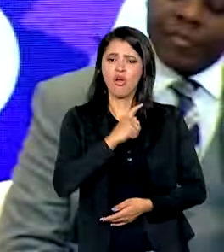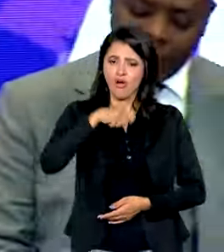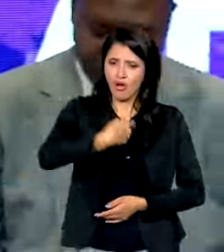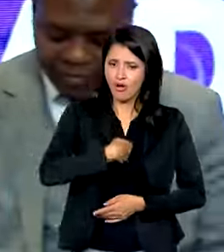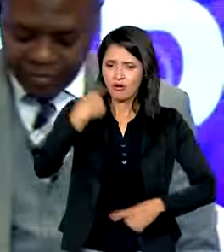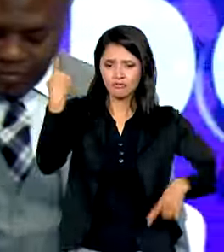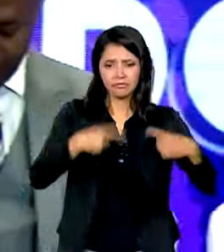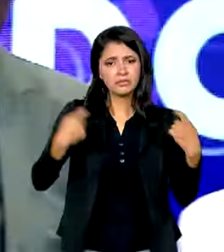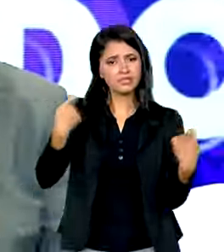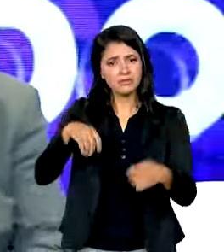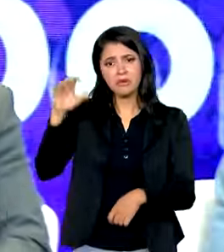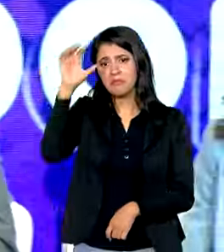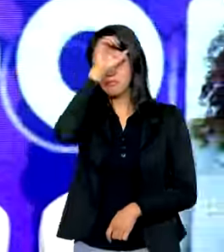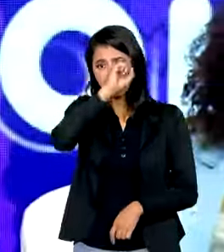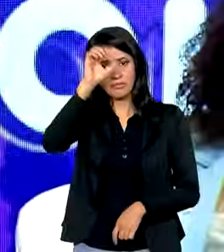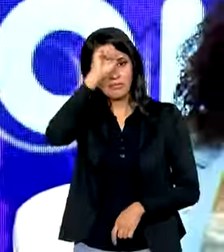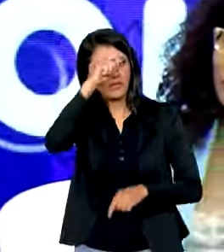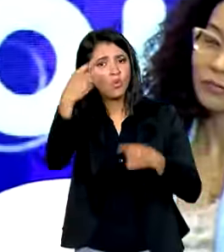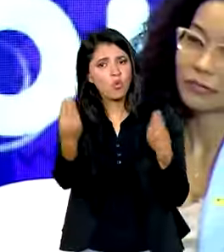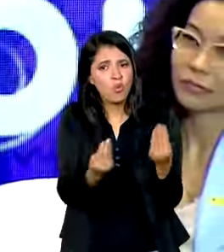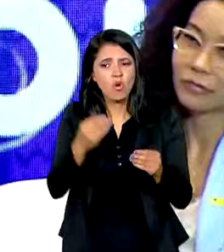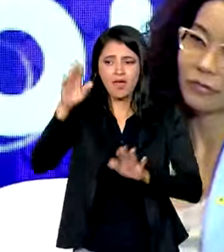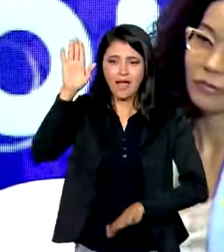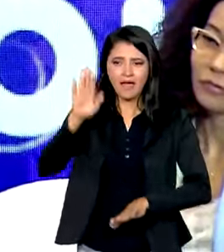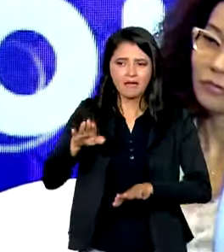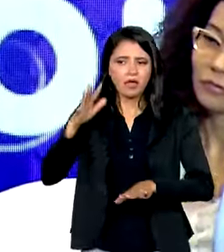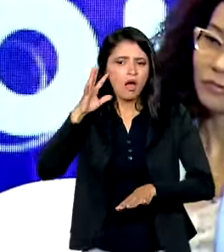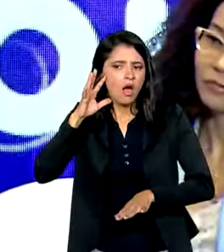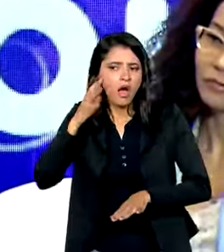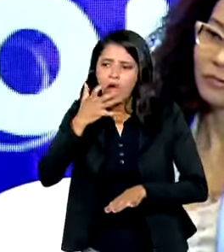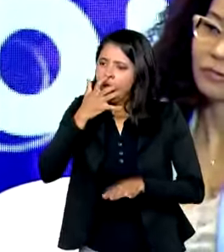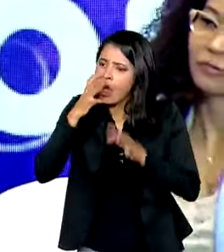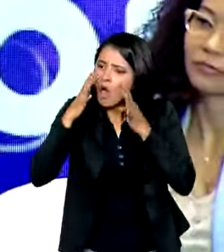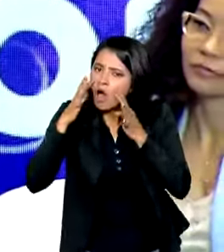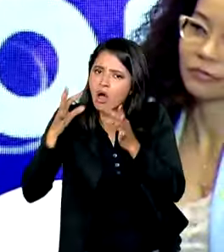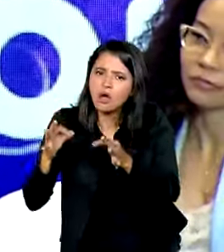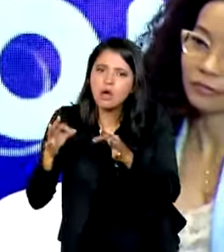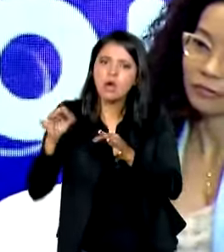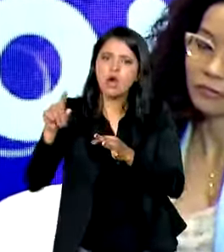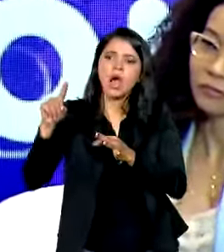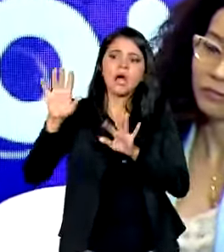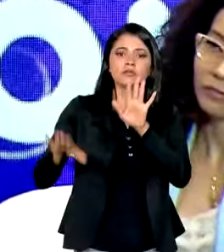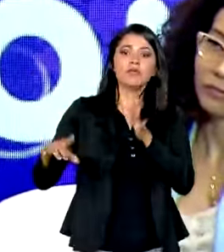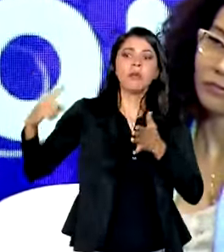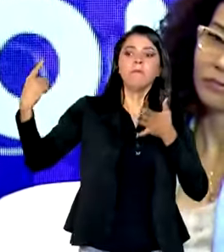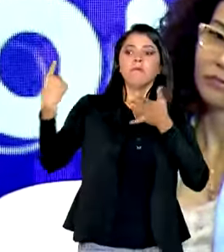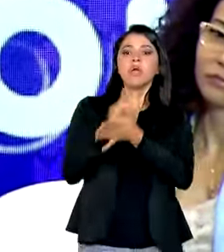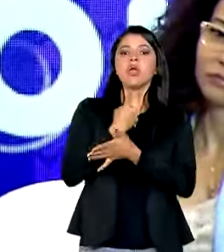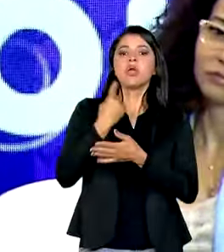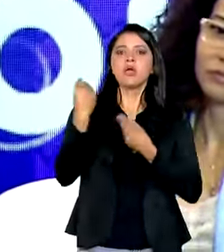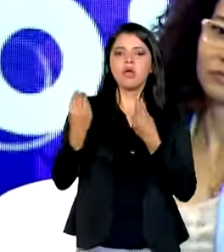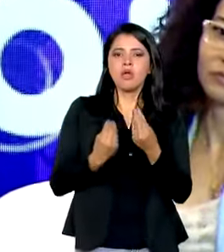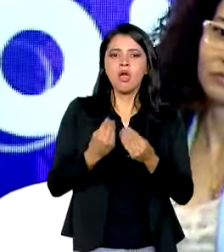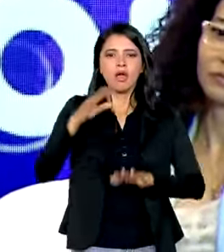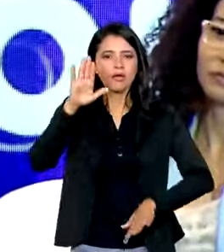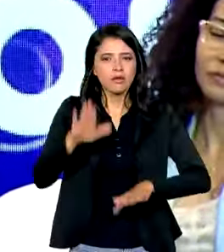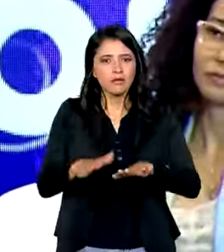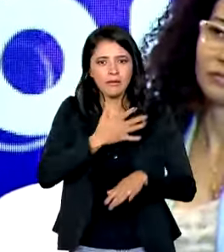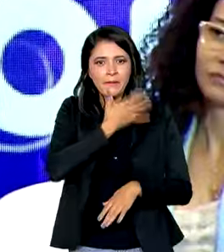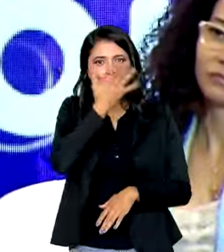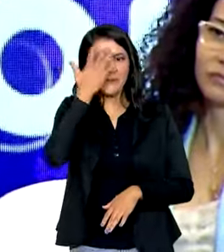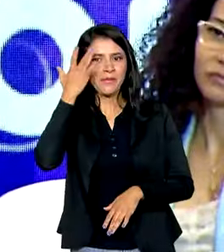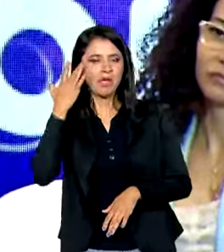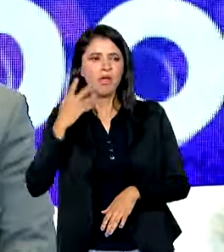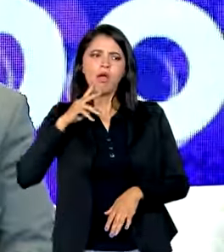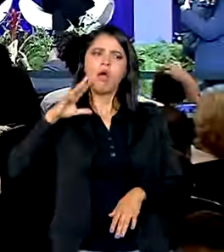aprender que muitas vezes ouvir, muitas vezes ser questionado, muitas vezes as pessoas nos